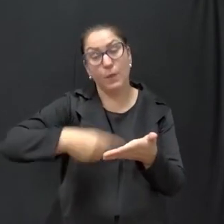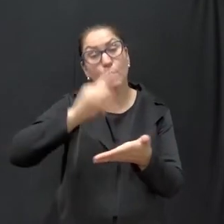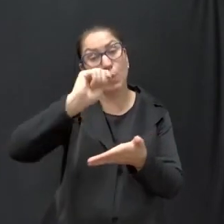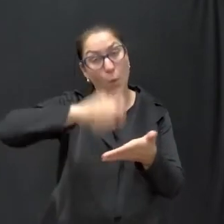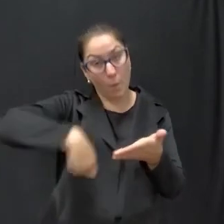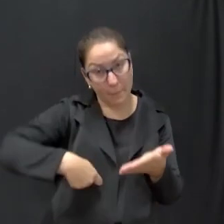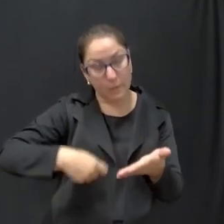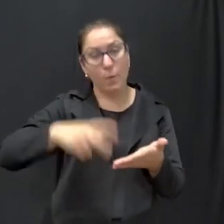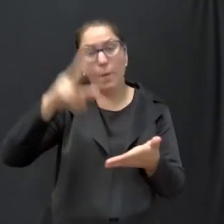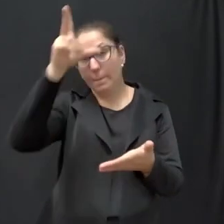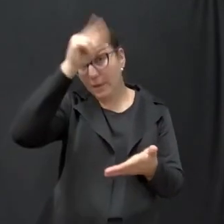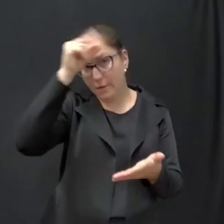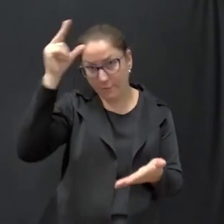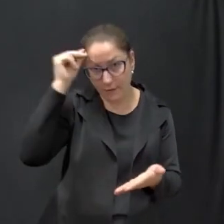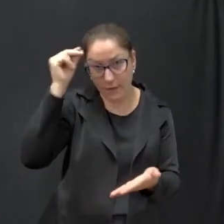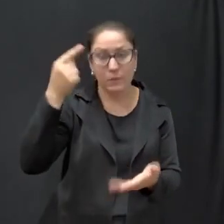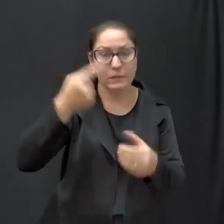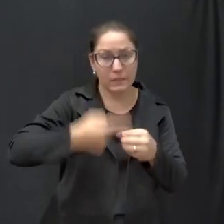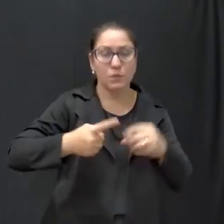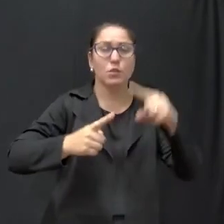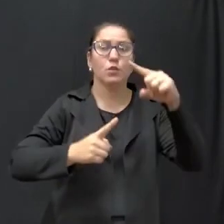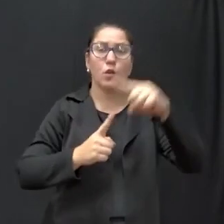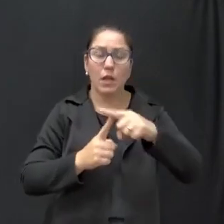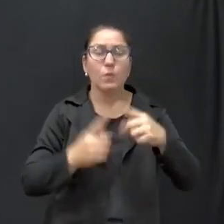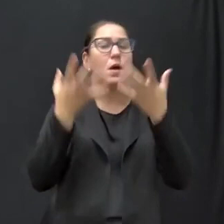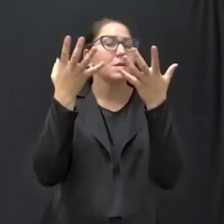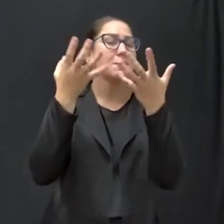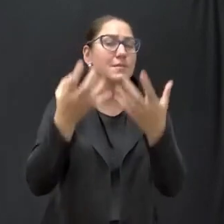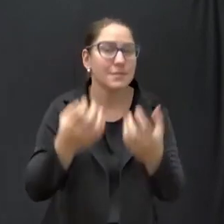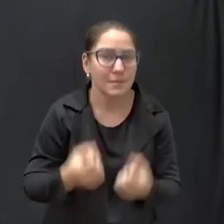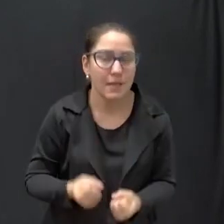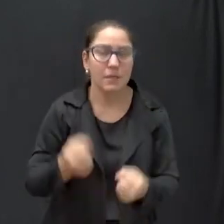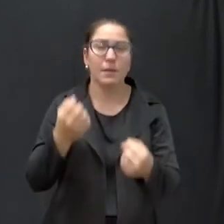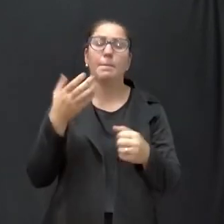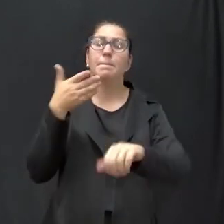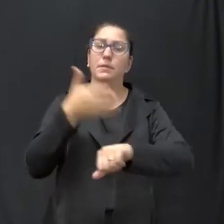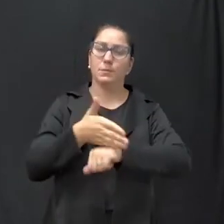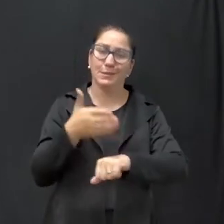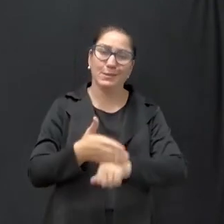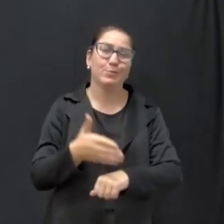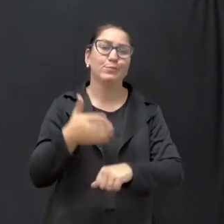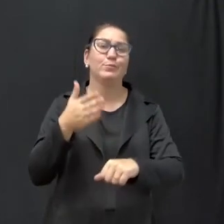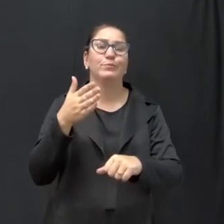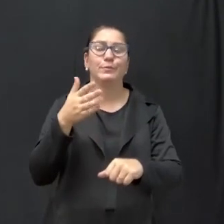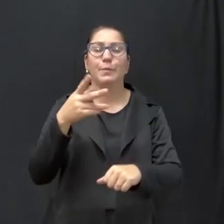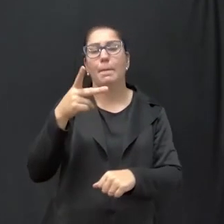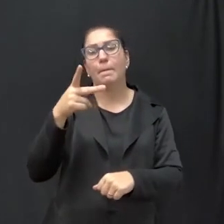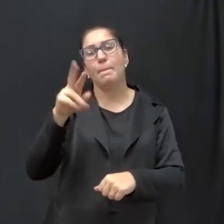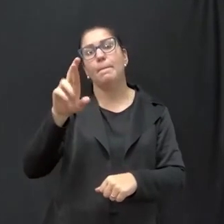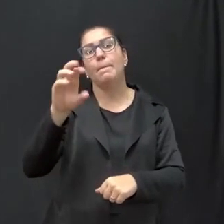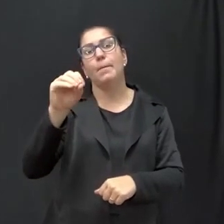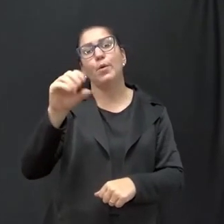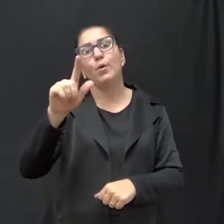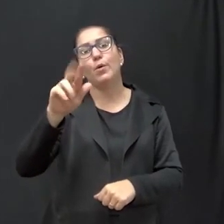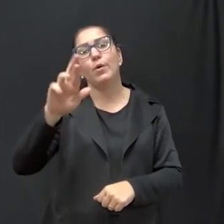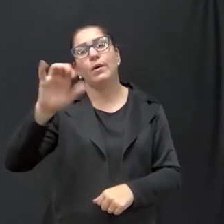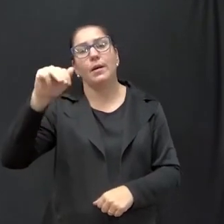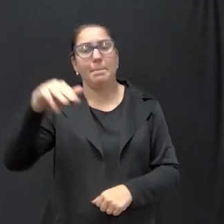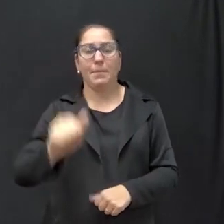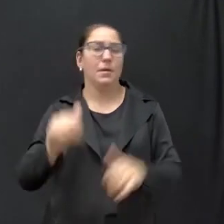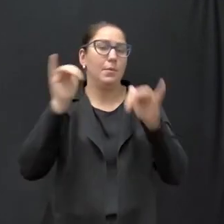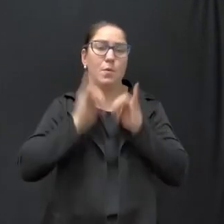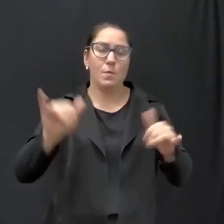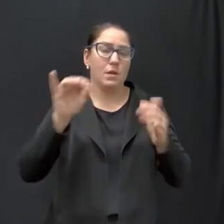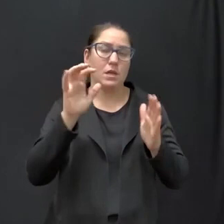o município de Toledo aceita participar deste programa. O que o Renalfa